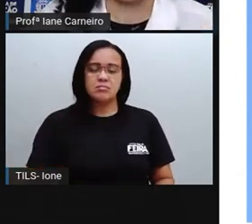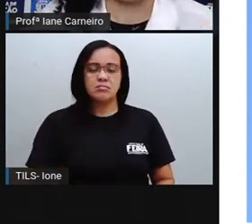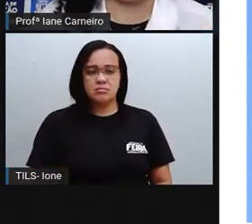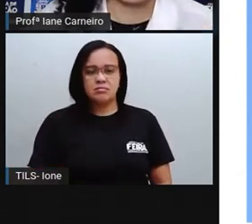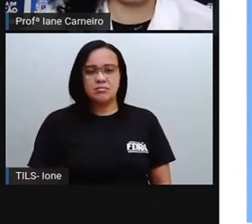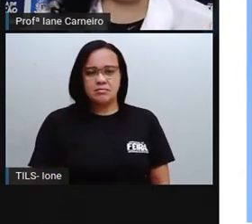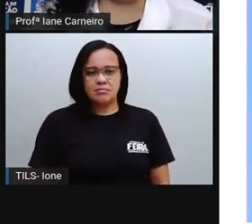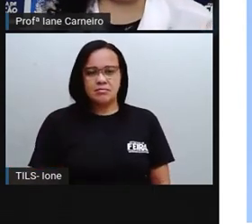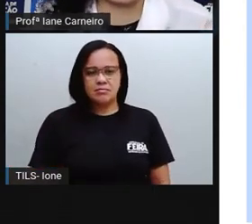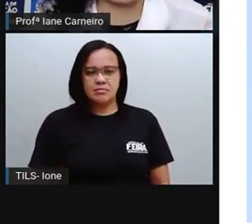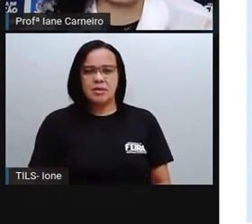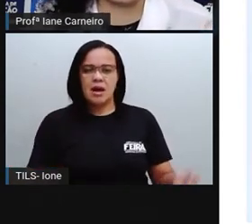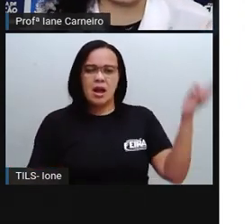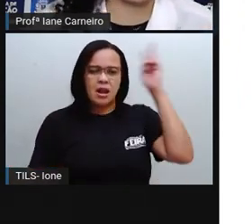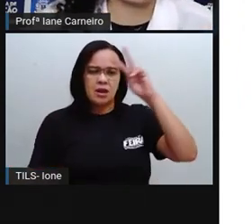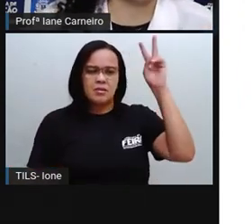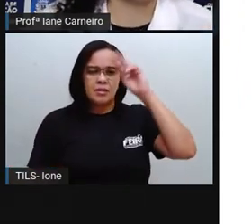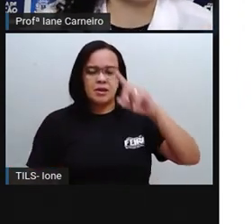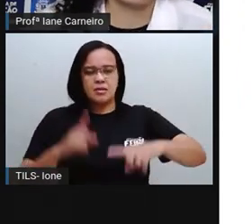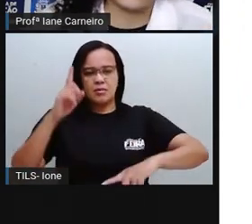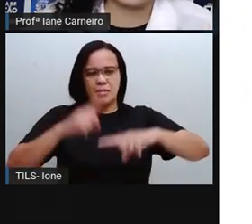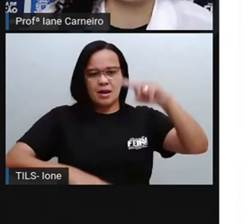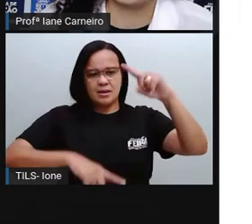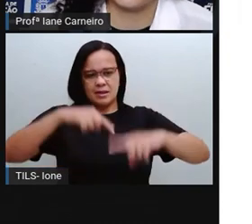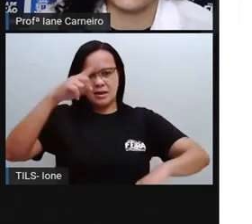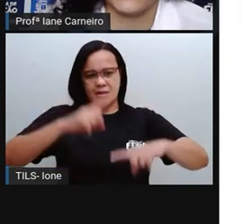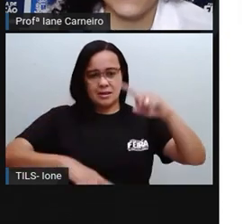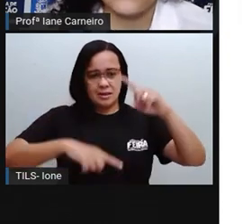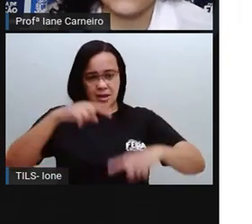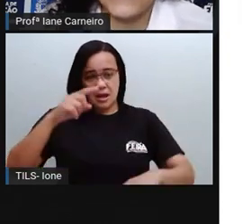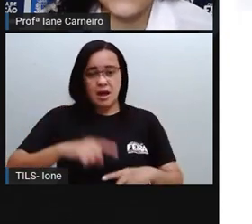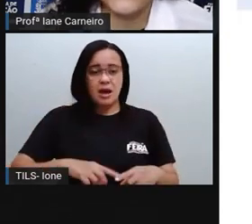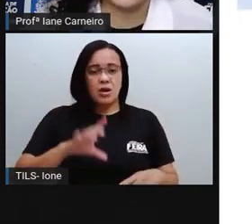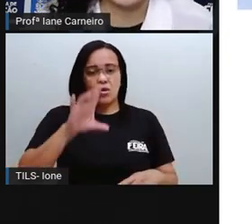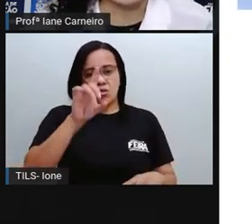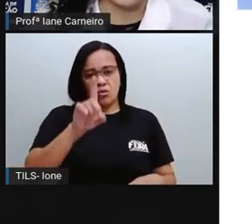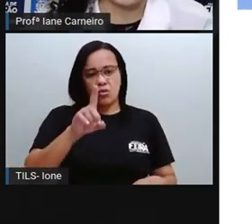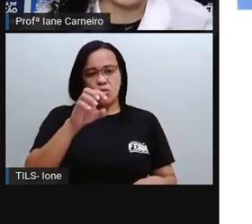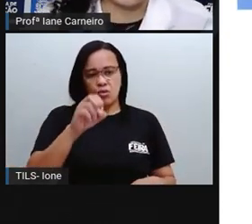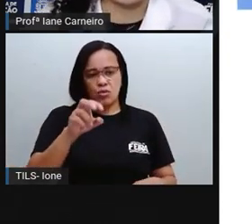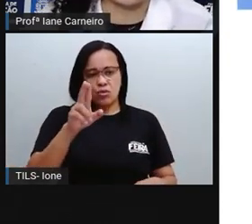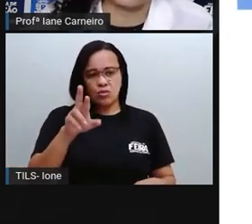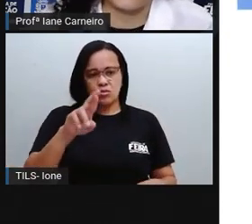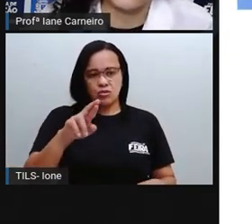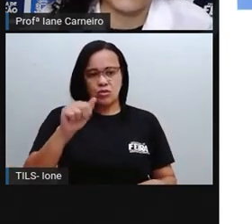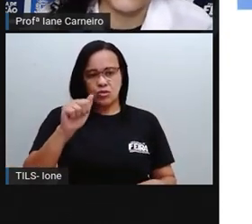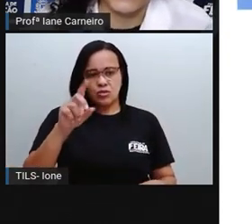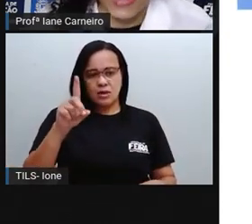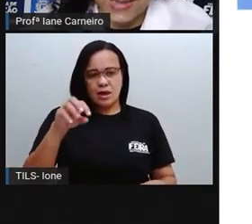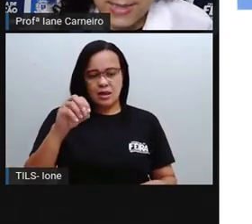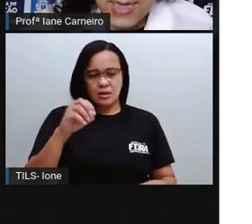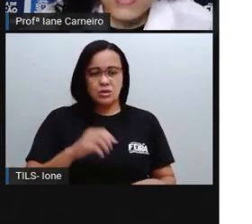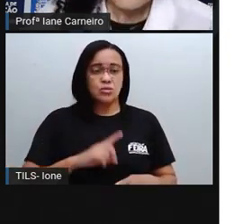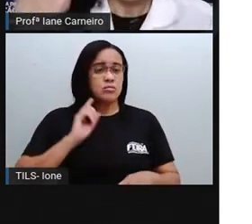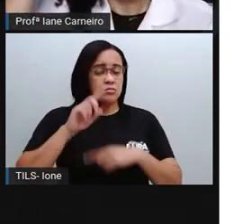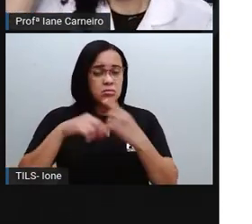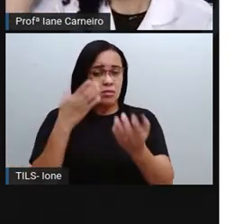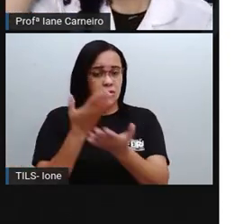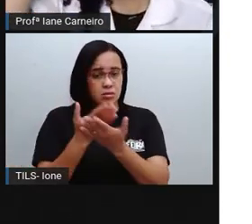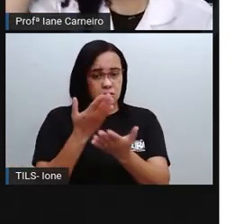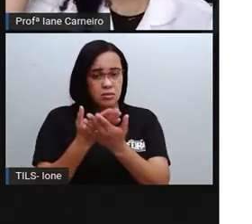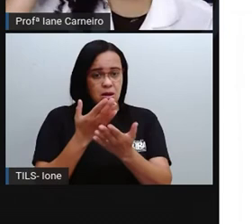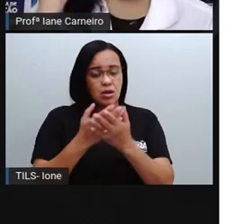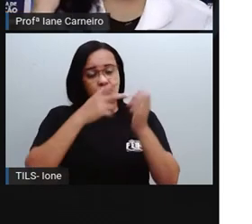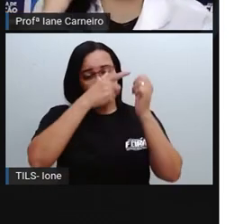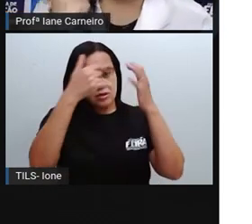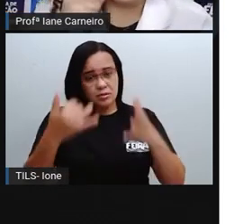E lembrando que é o material dourado, o nome desse material, tá certo? nas próximas aulas de matemática, para trás. E aí